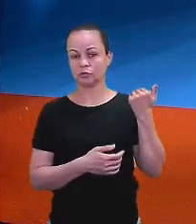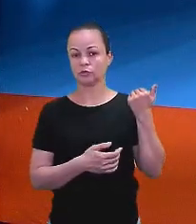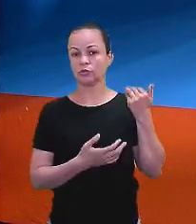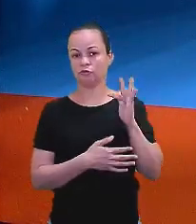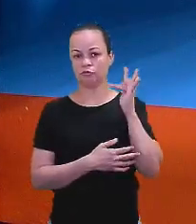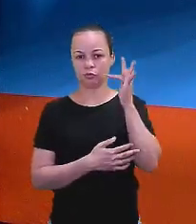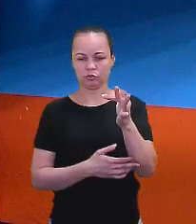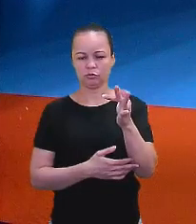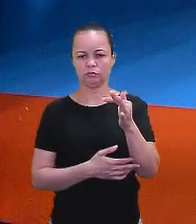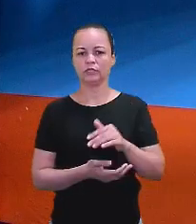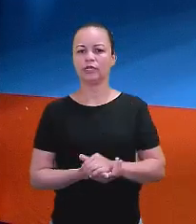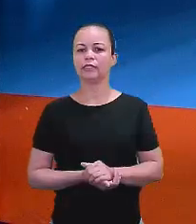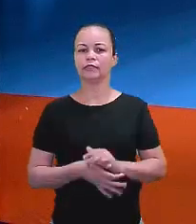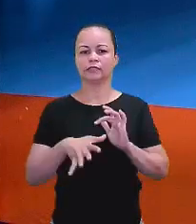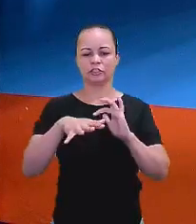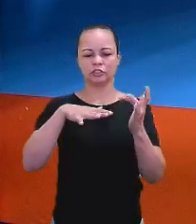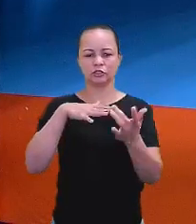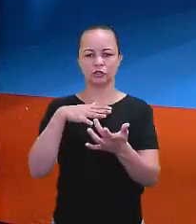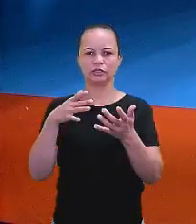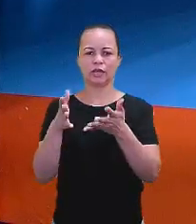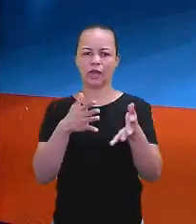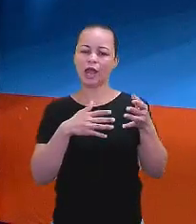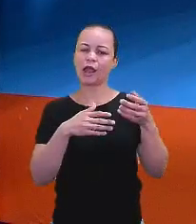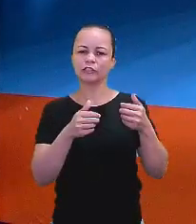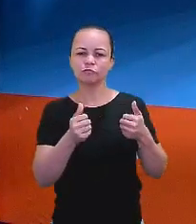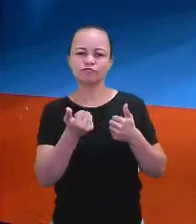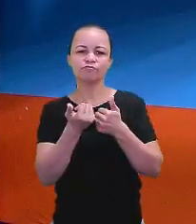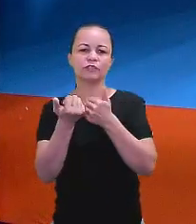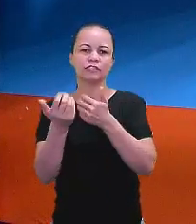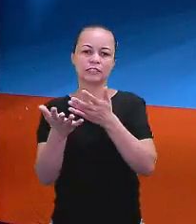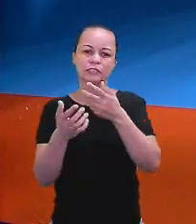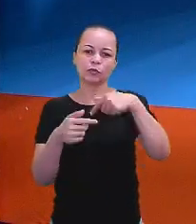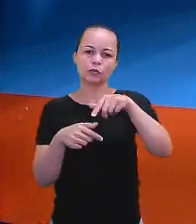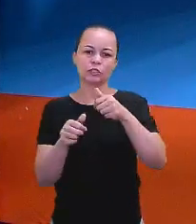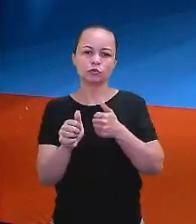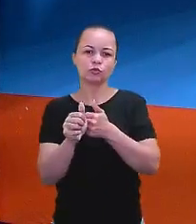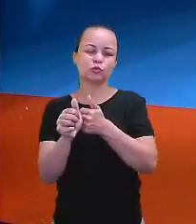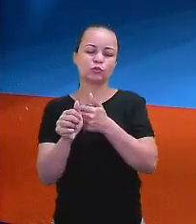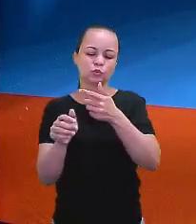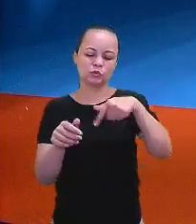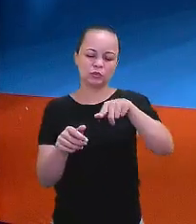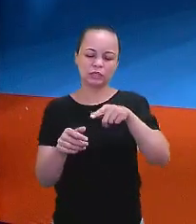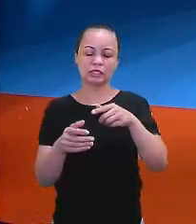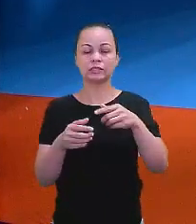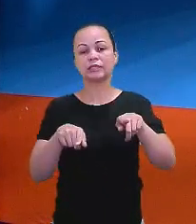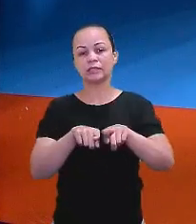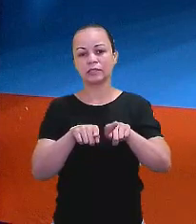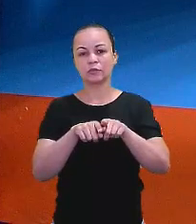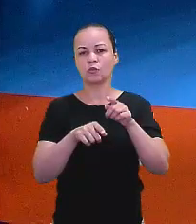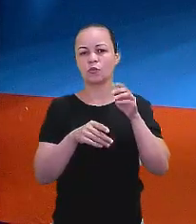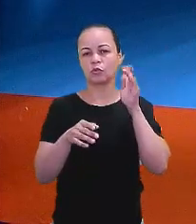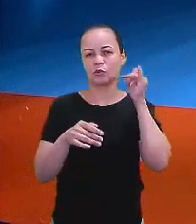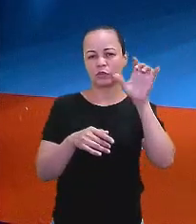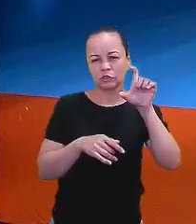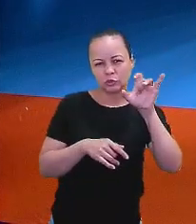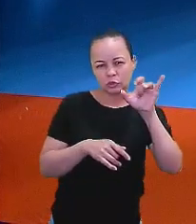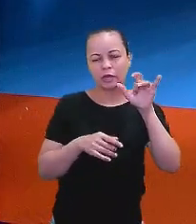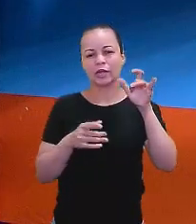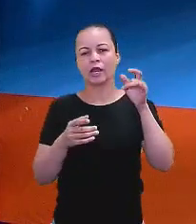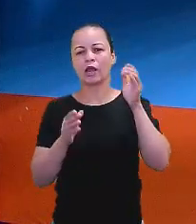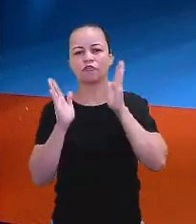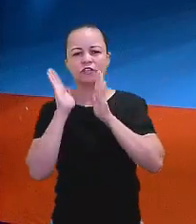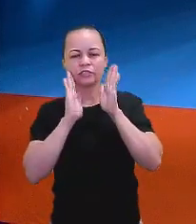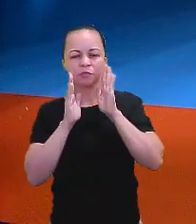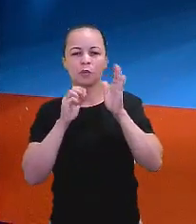Siga a gente nas redes sociais. Lá no Facebook. Lá no Instagram. E também no YouTube. Que lá tem... Eu estava observando. A